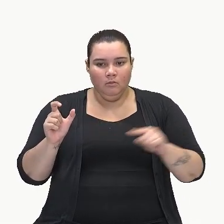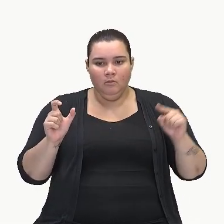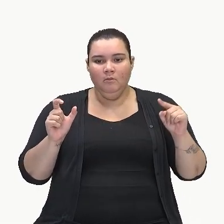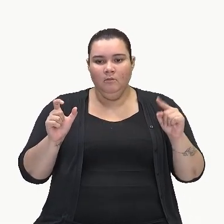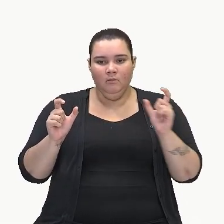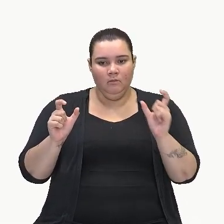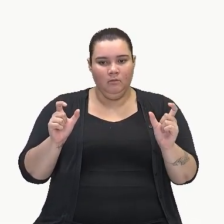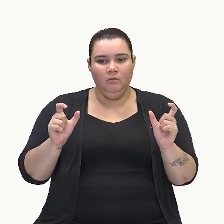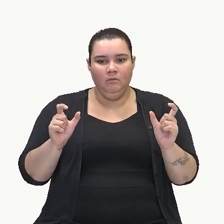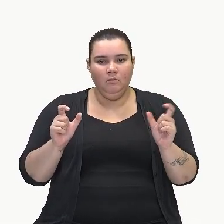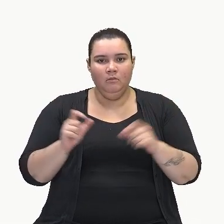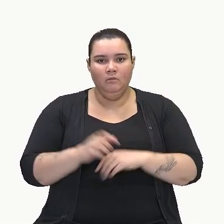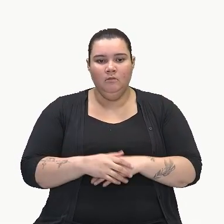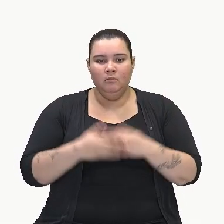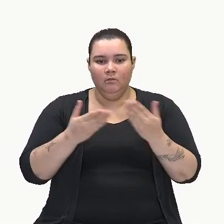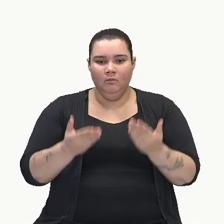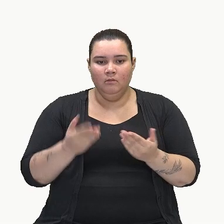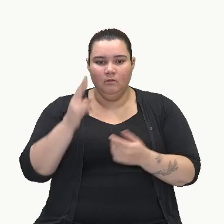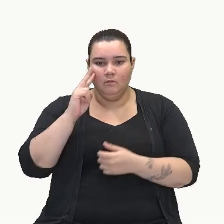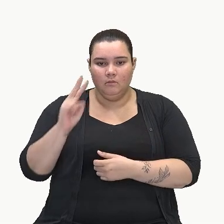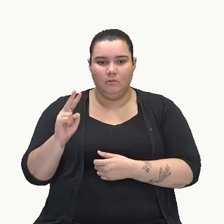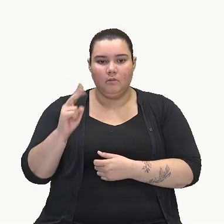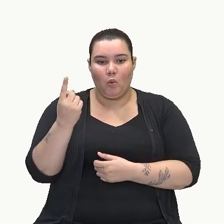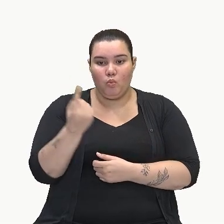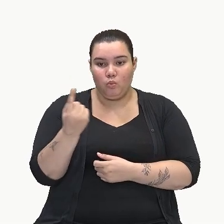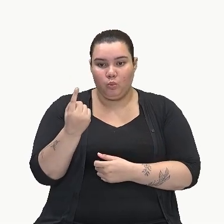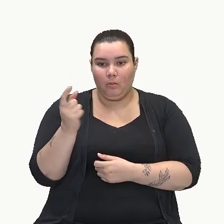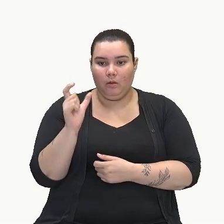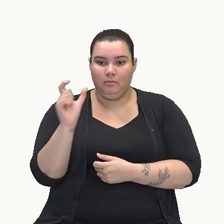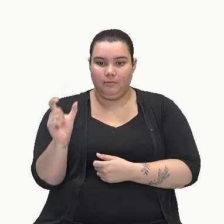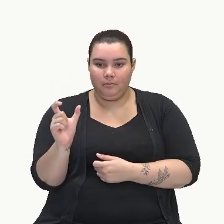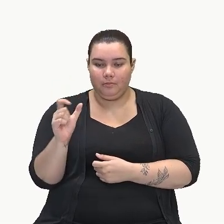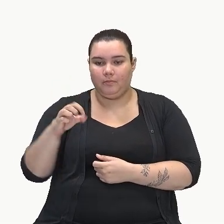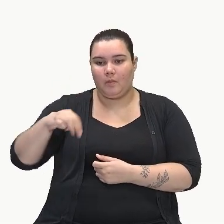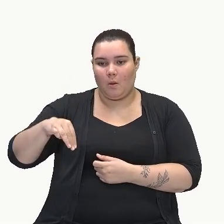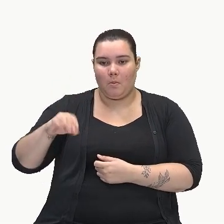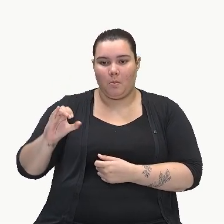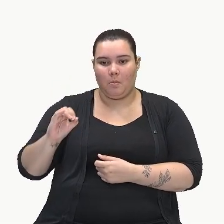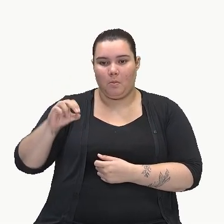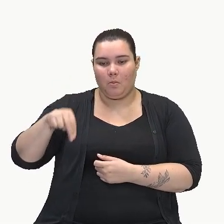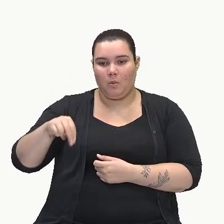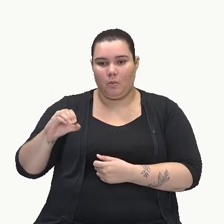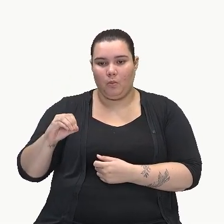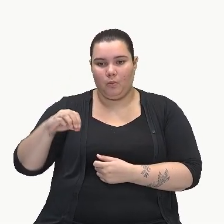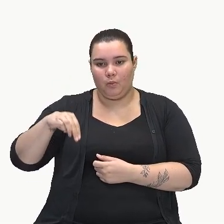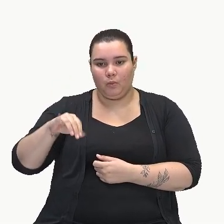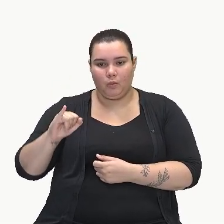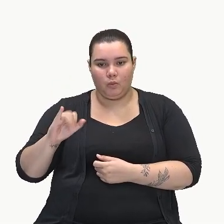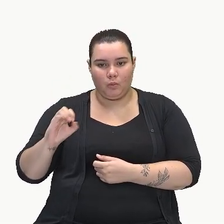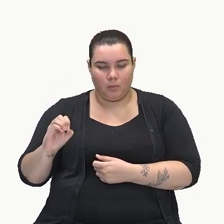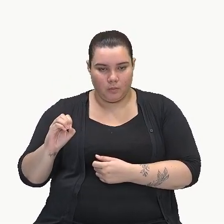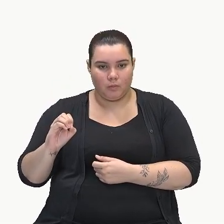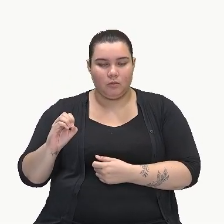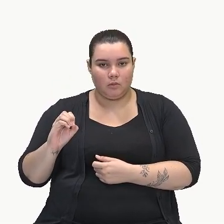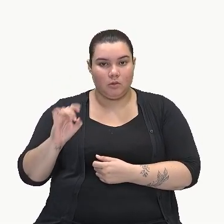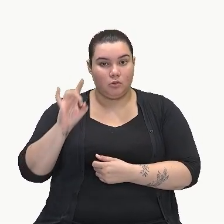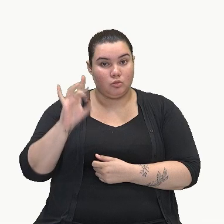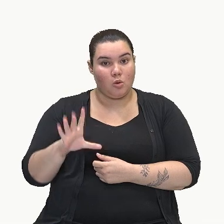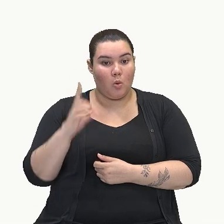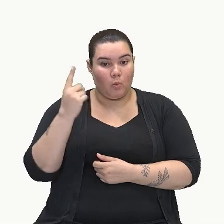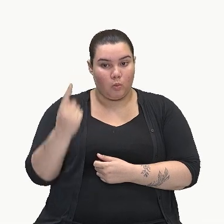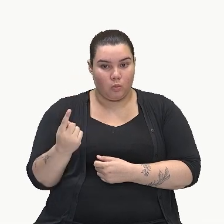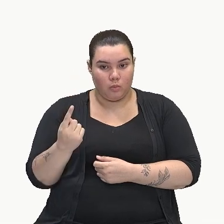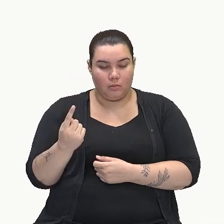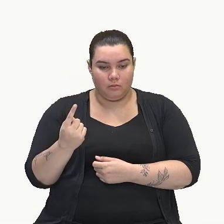Lembrando que aqui é monômio, ou seja, só tenho um número na frente, tá? Um termo aqui na frente.